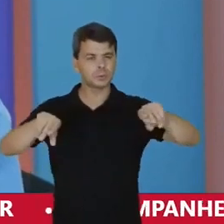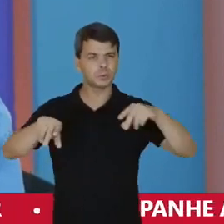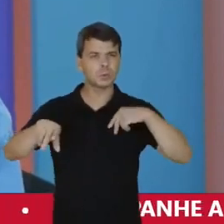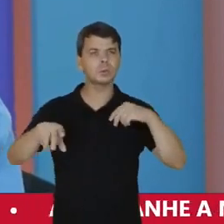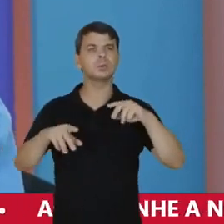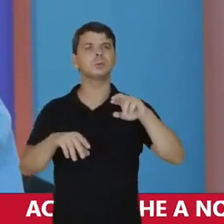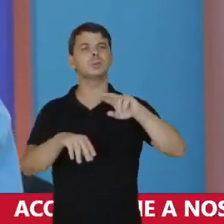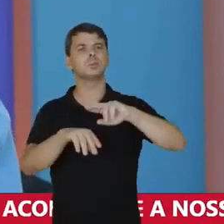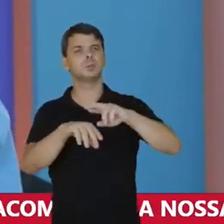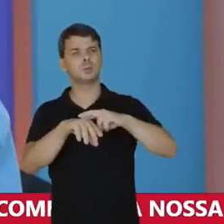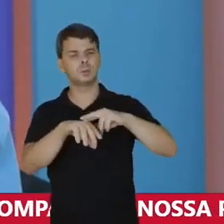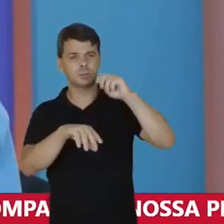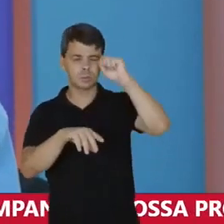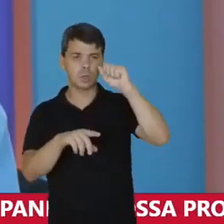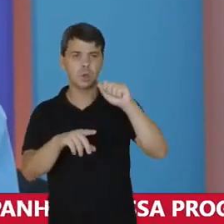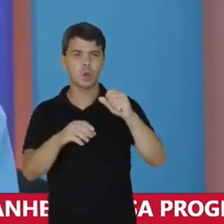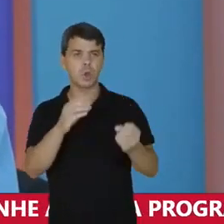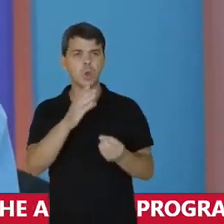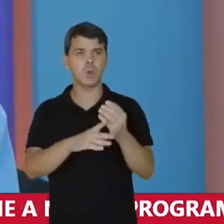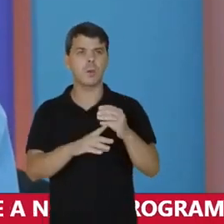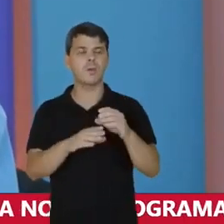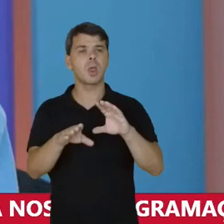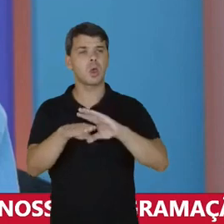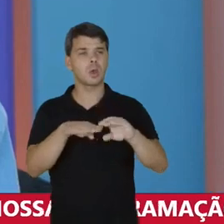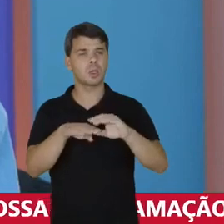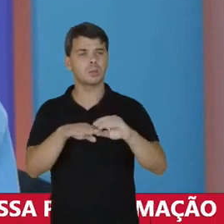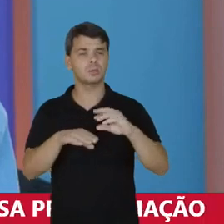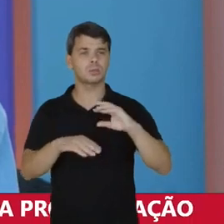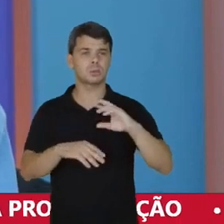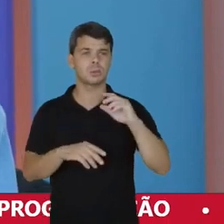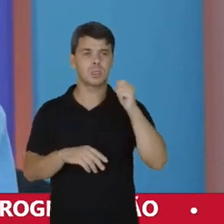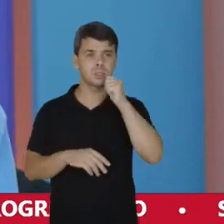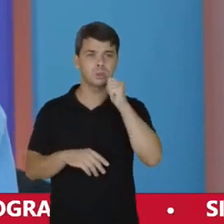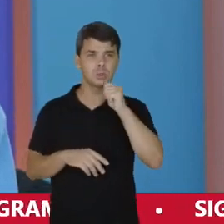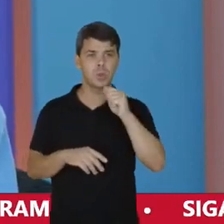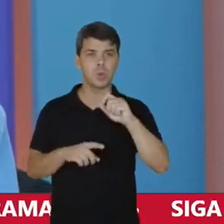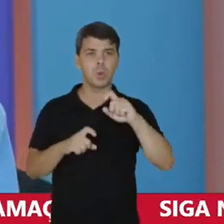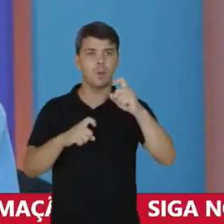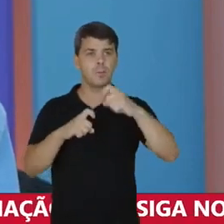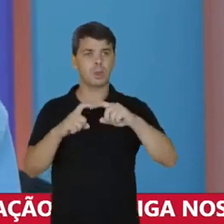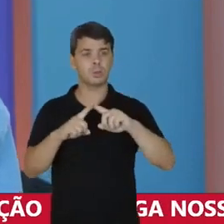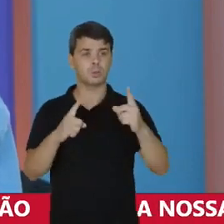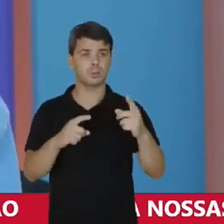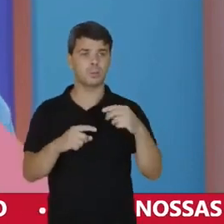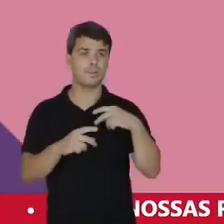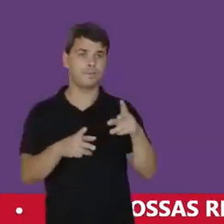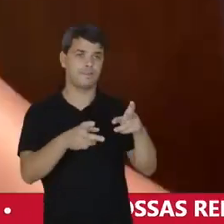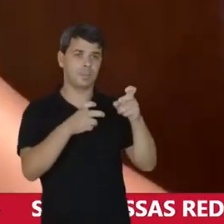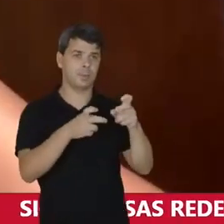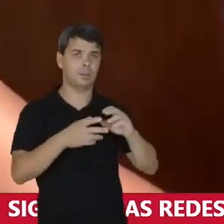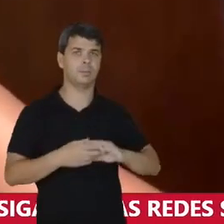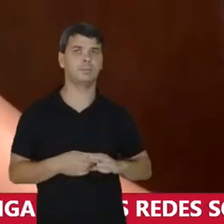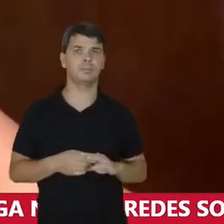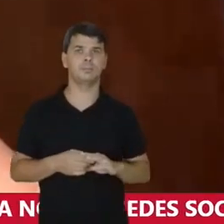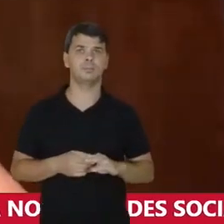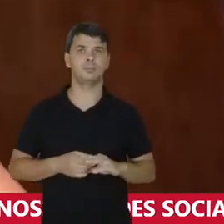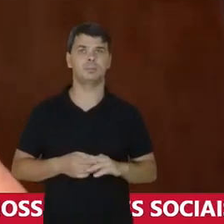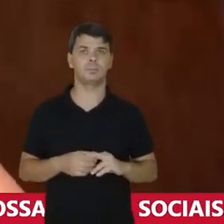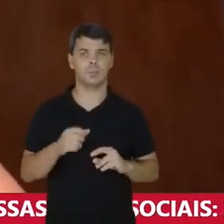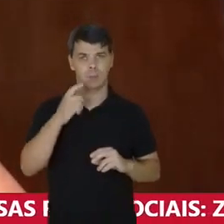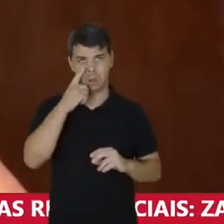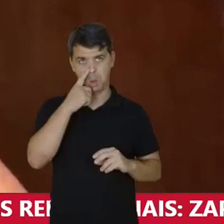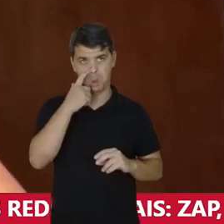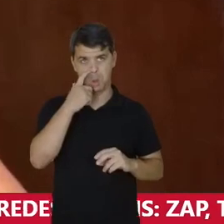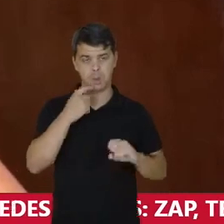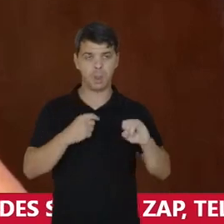etnias Origens sociais Orientações sexuais E identidades de gênero Acompanhe Importante dizer